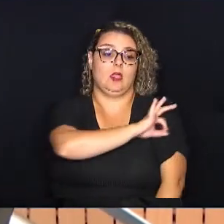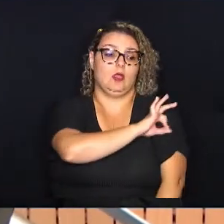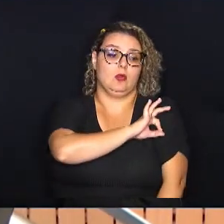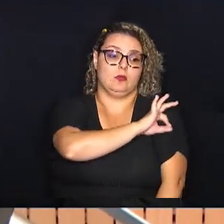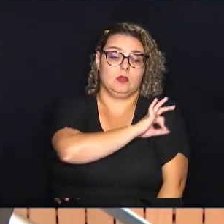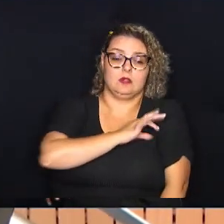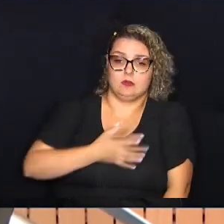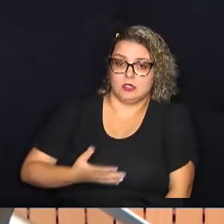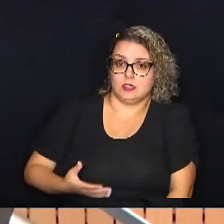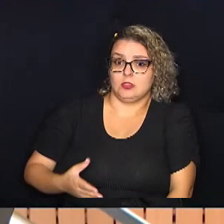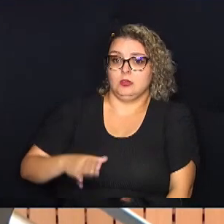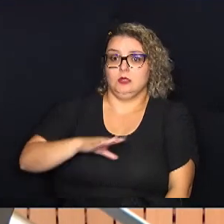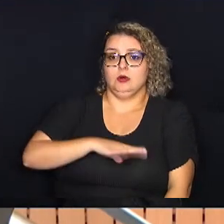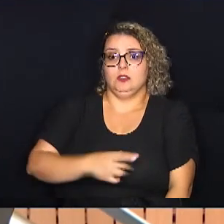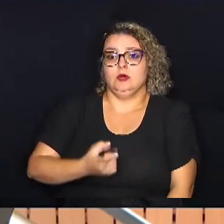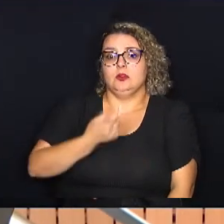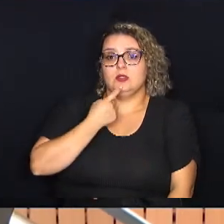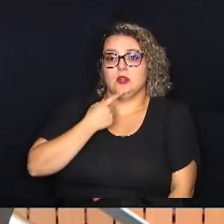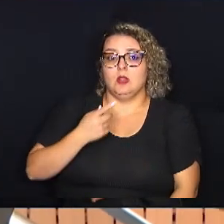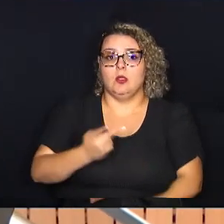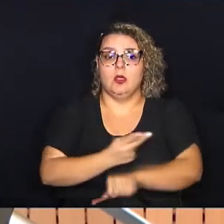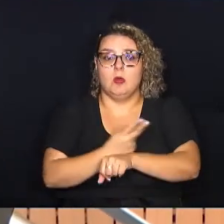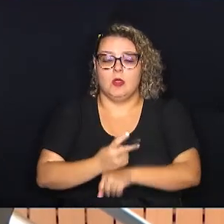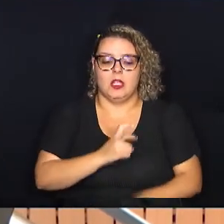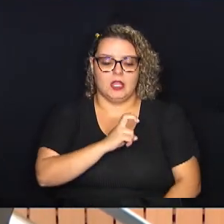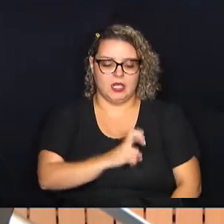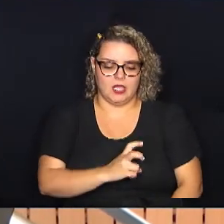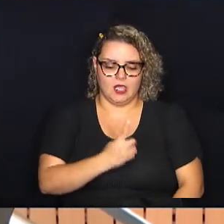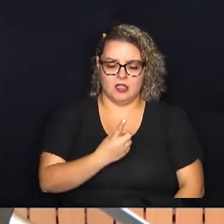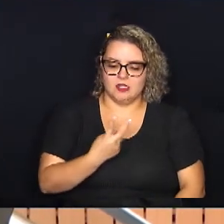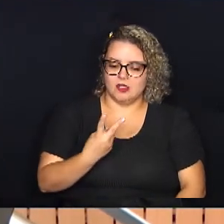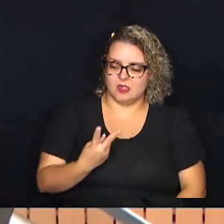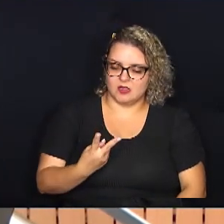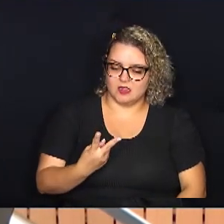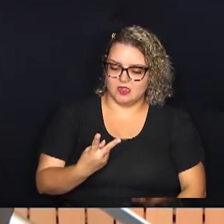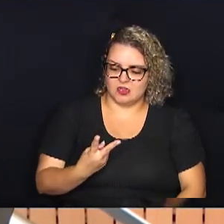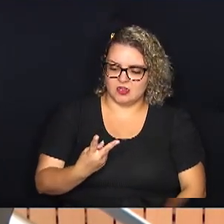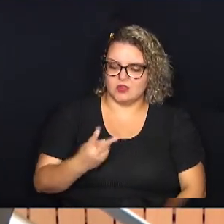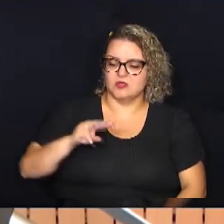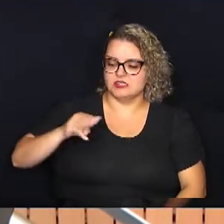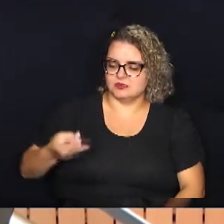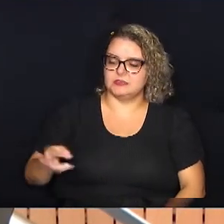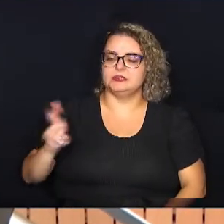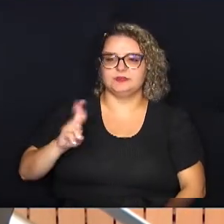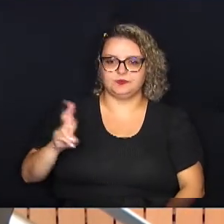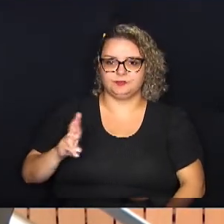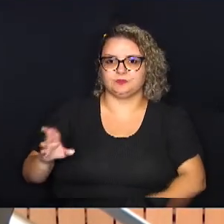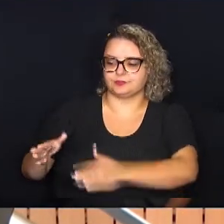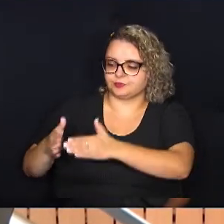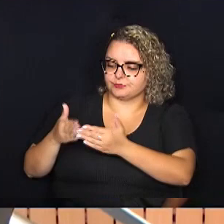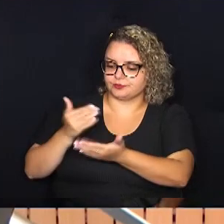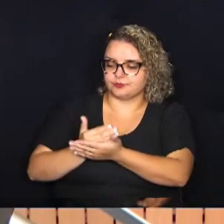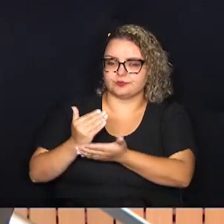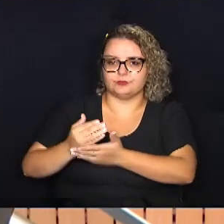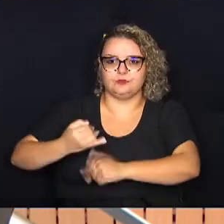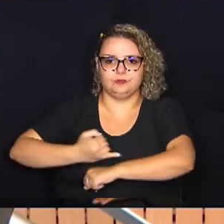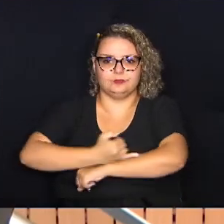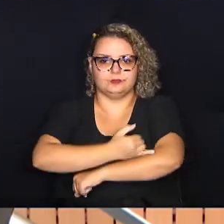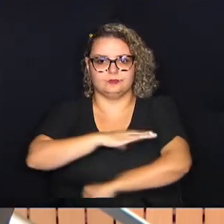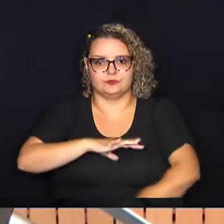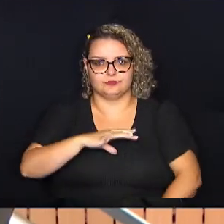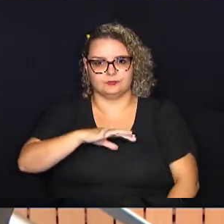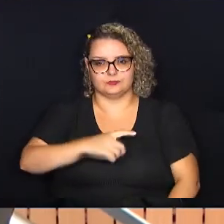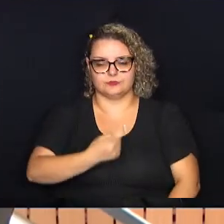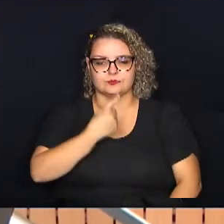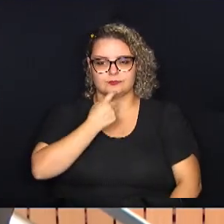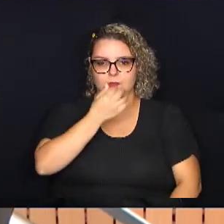a Prefeitura Municipal de Campinas a buscar mais 512 milhões de reais para investimento em infraestrutura